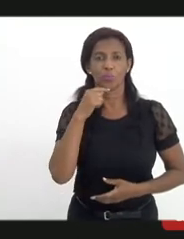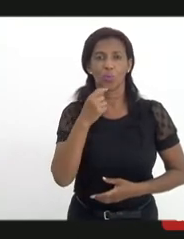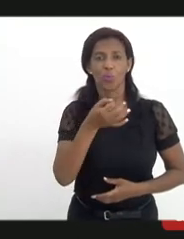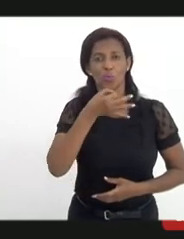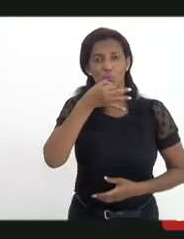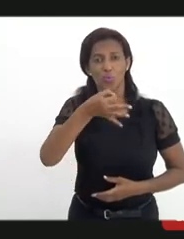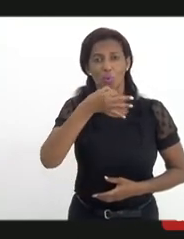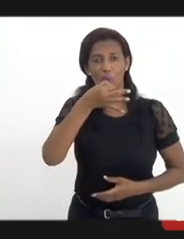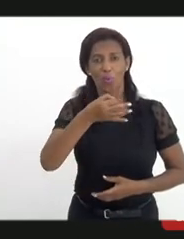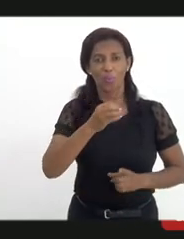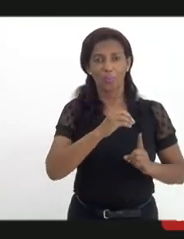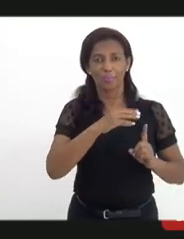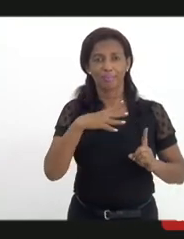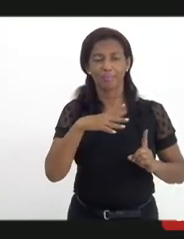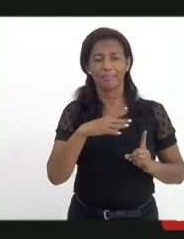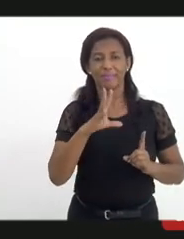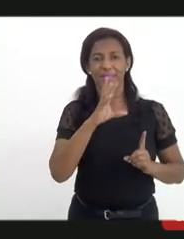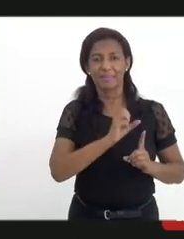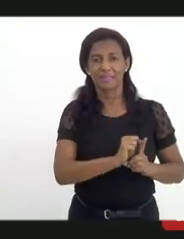som.